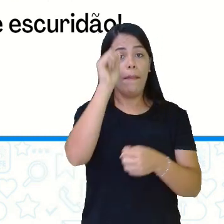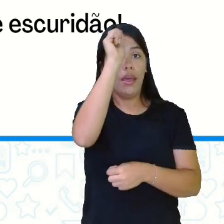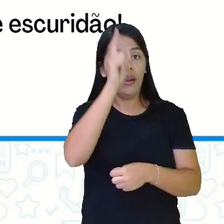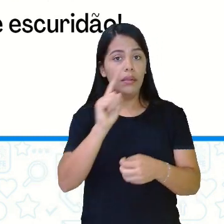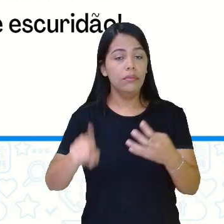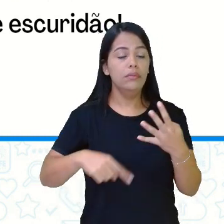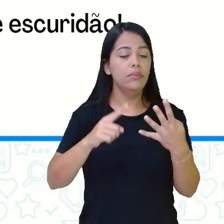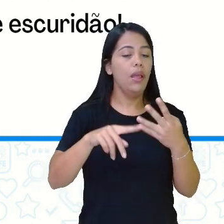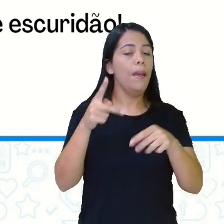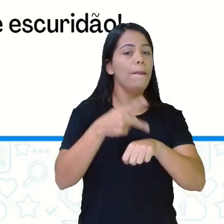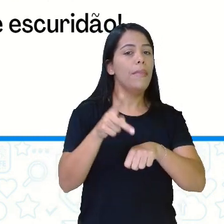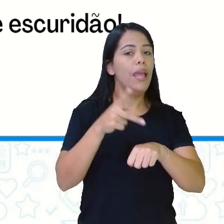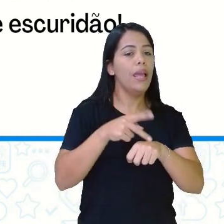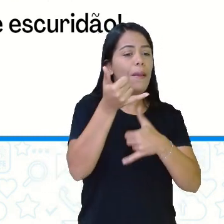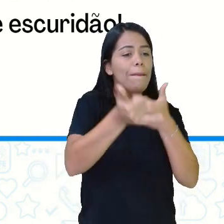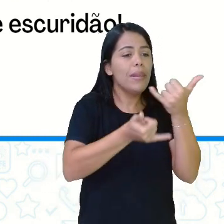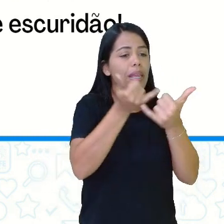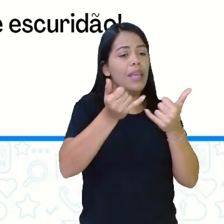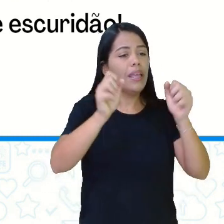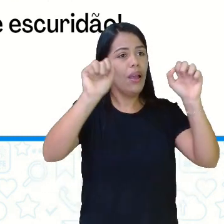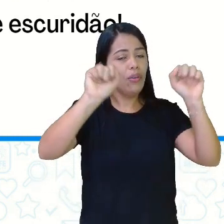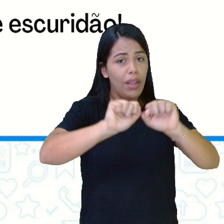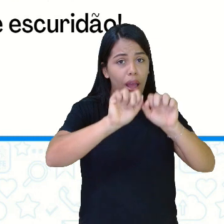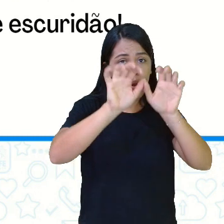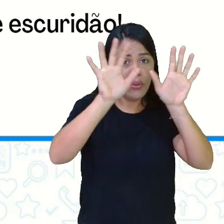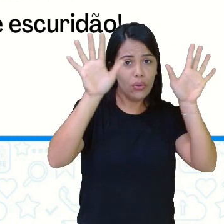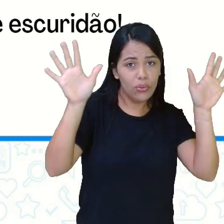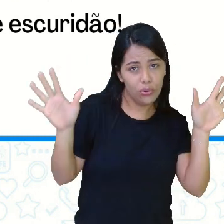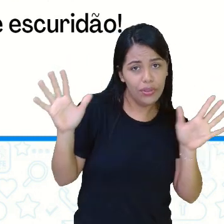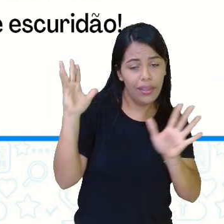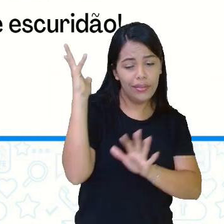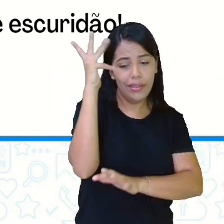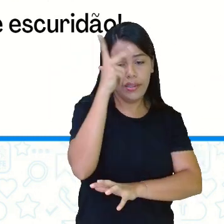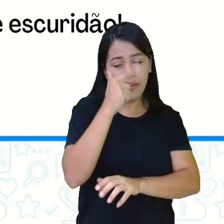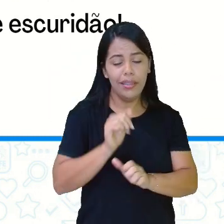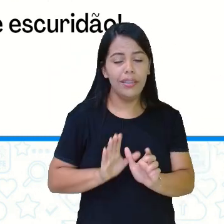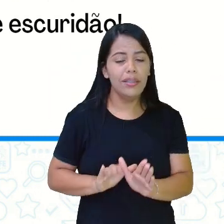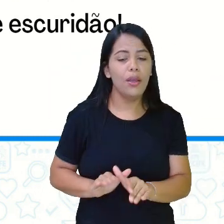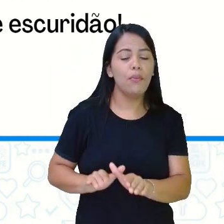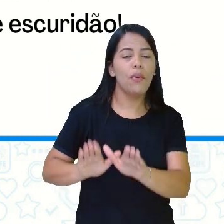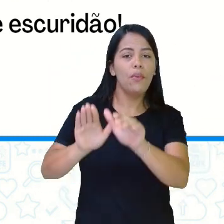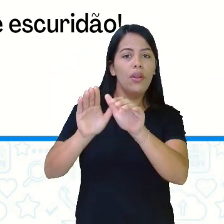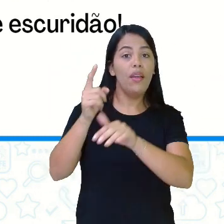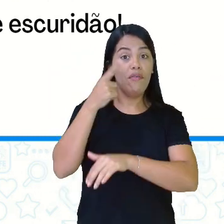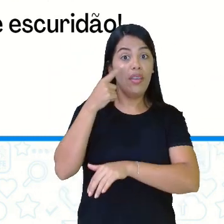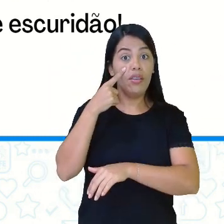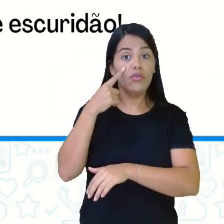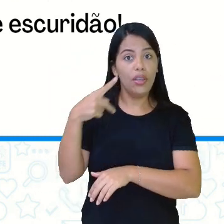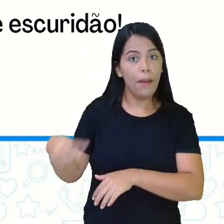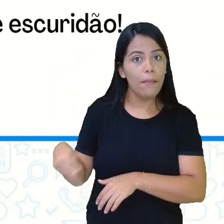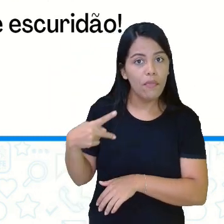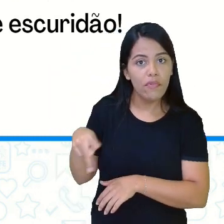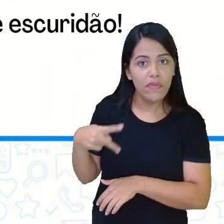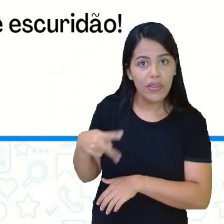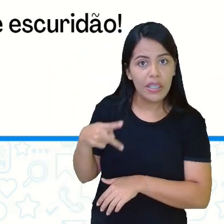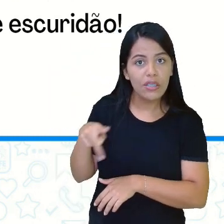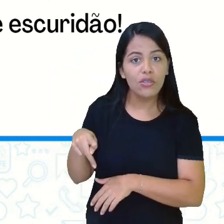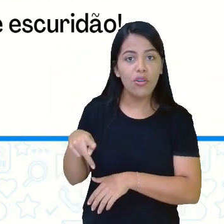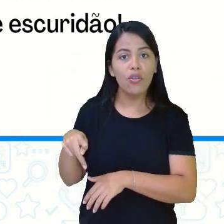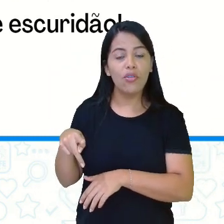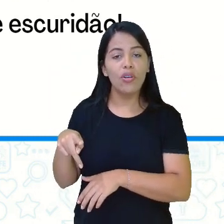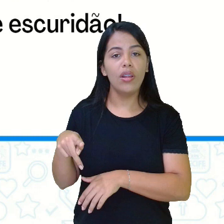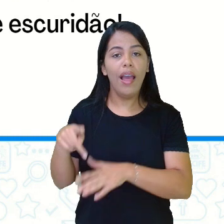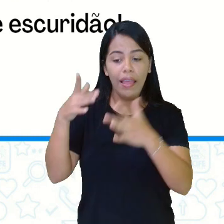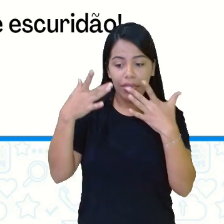as belas borboletas. Logo aí, a professora marcou os adjetivos, tá? Da outra